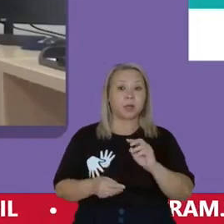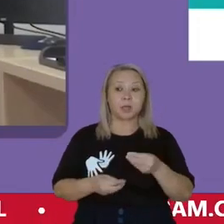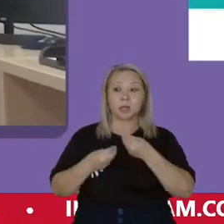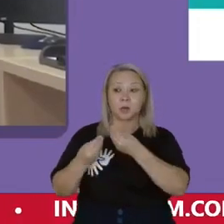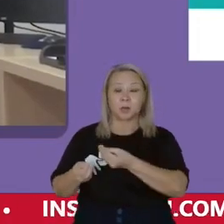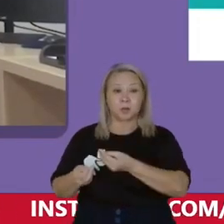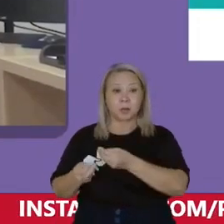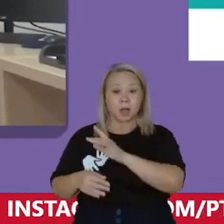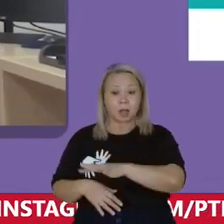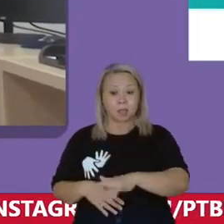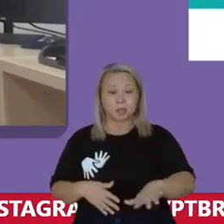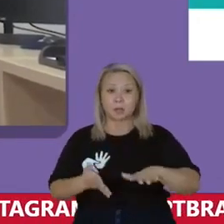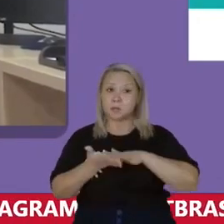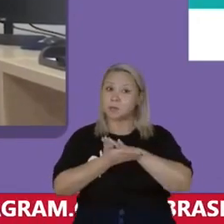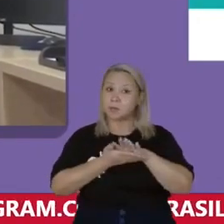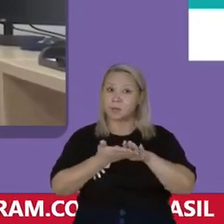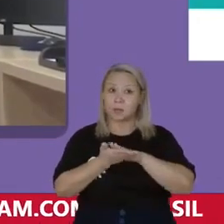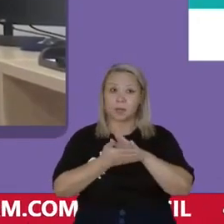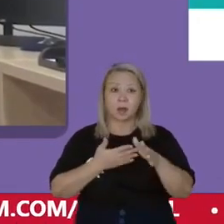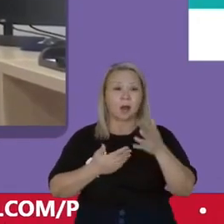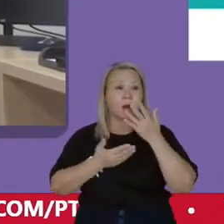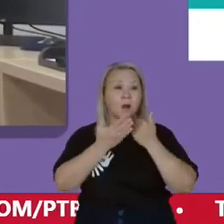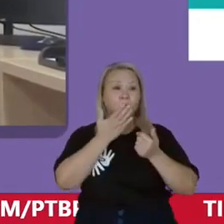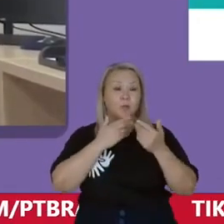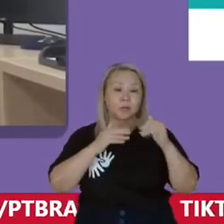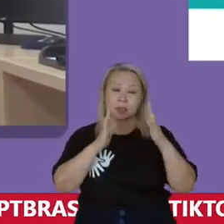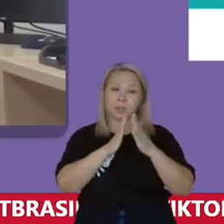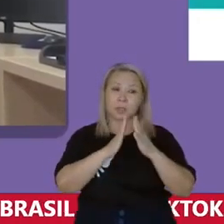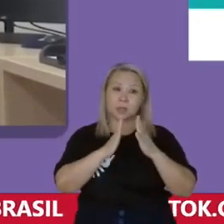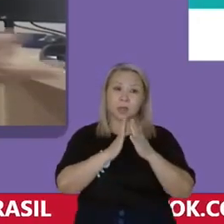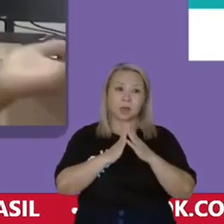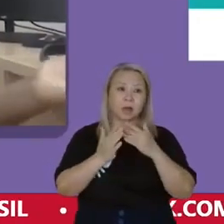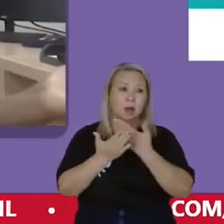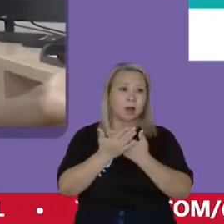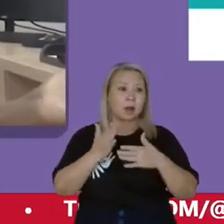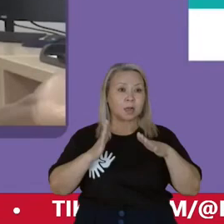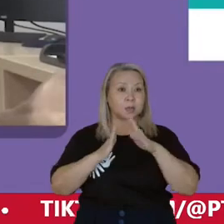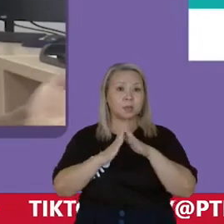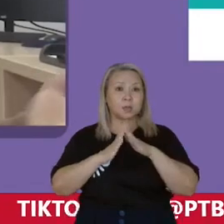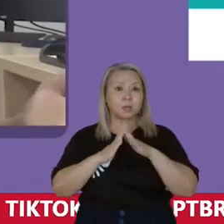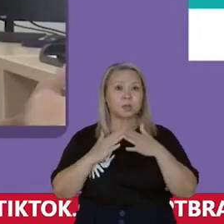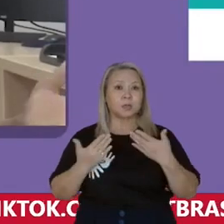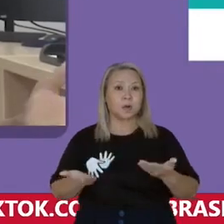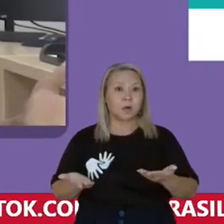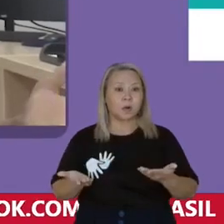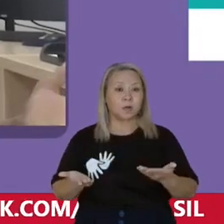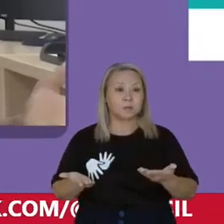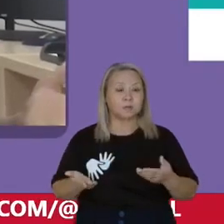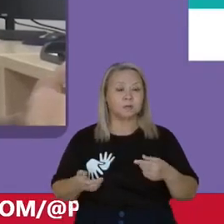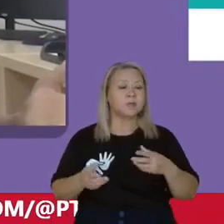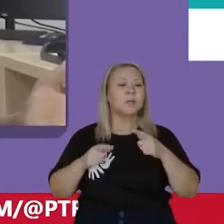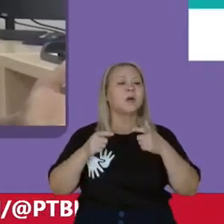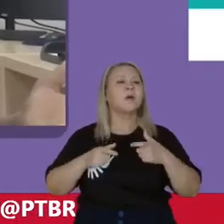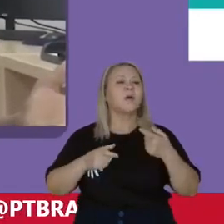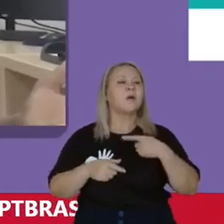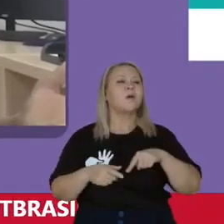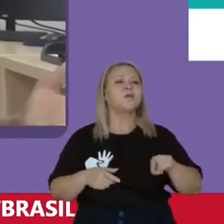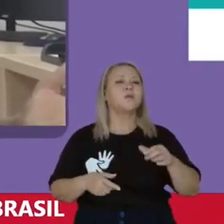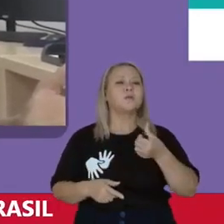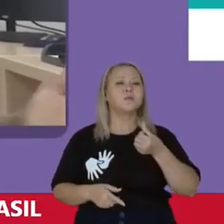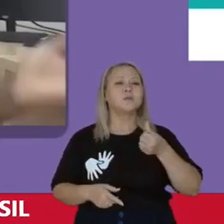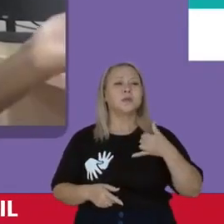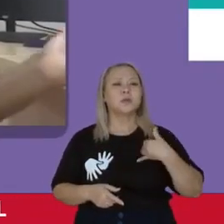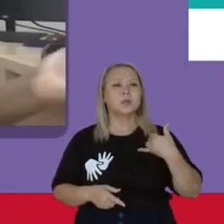aquelas crianças em nada Comida, casa, escola Para onde foram aquelas crianças com seis